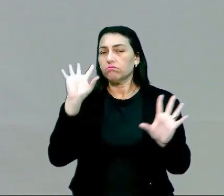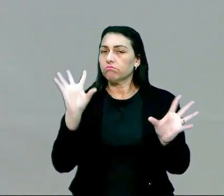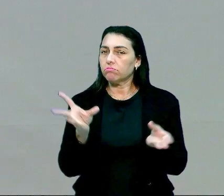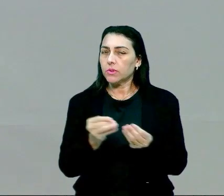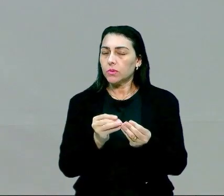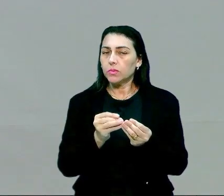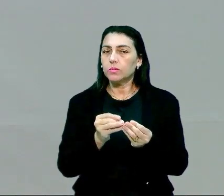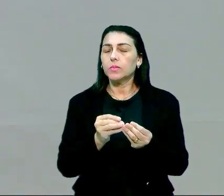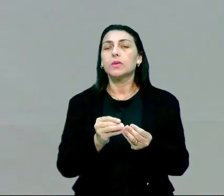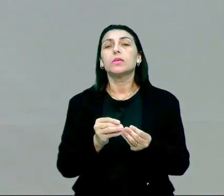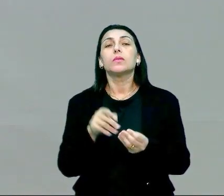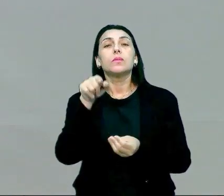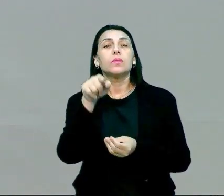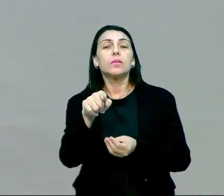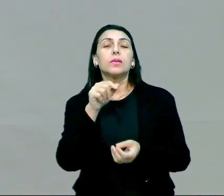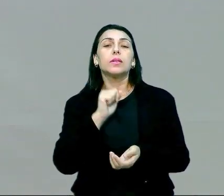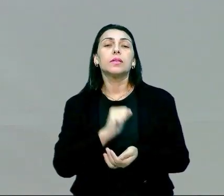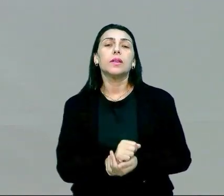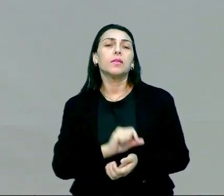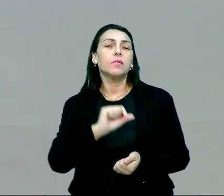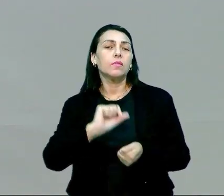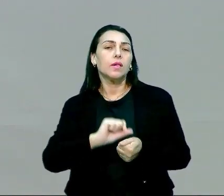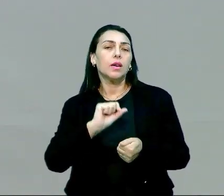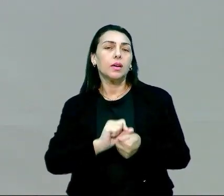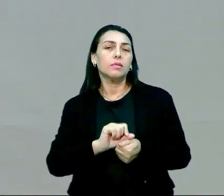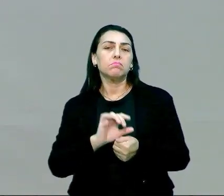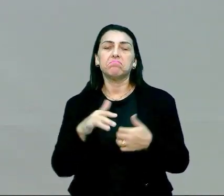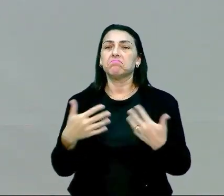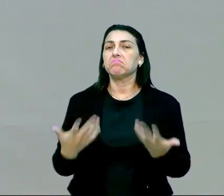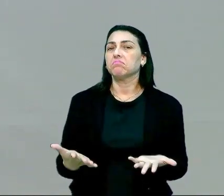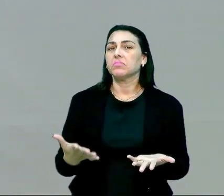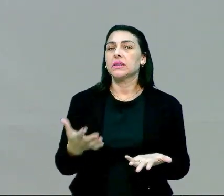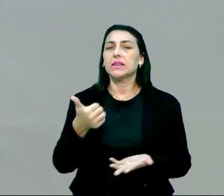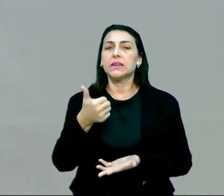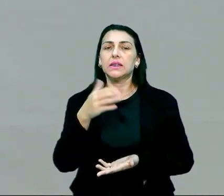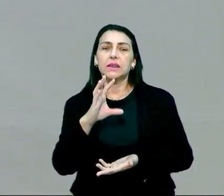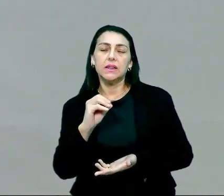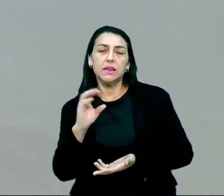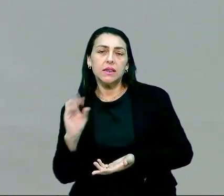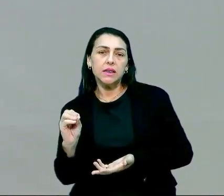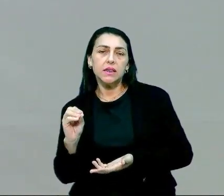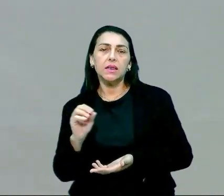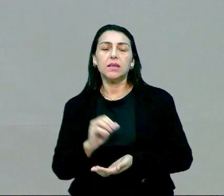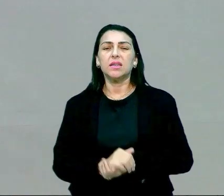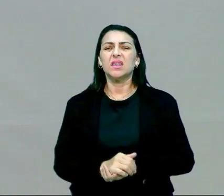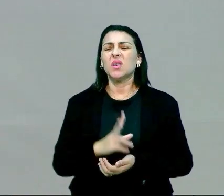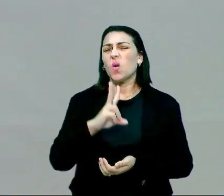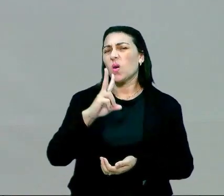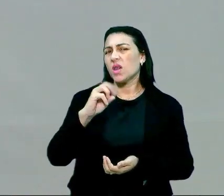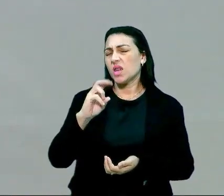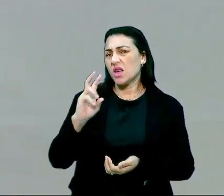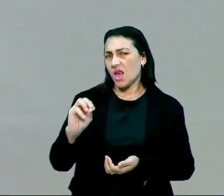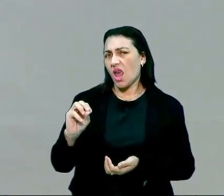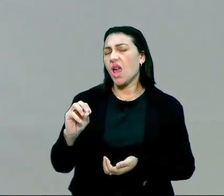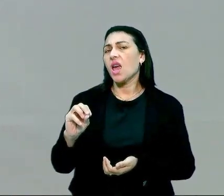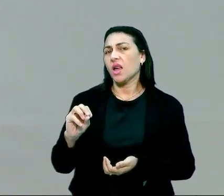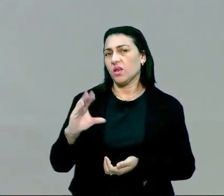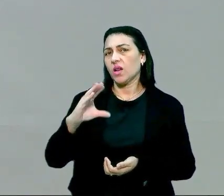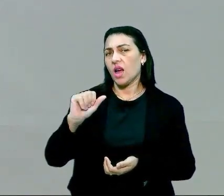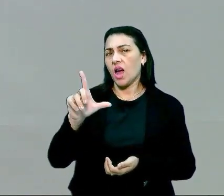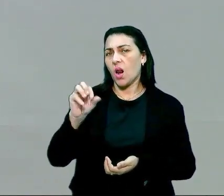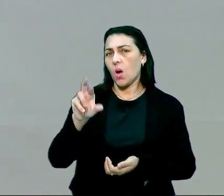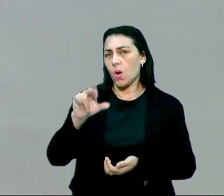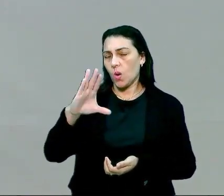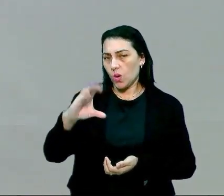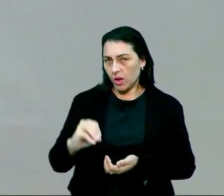redundantemente, tá? E aí você faz apenas, sei lá, uns 100, uns 500 gastos calóricos